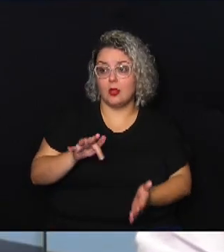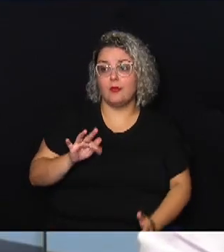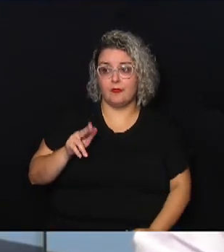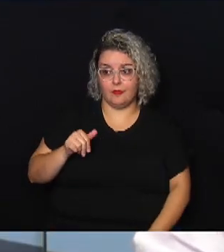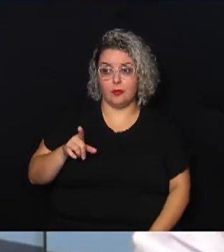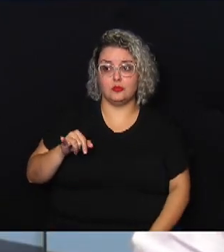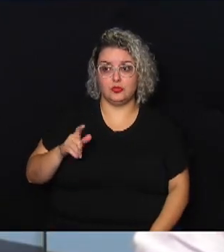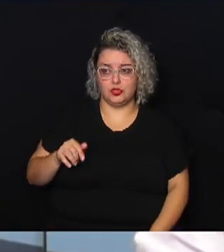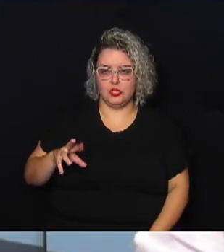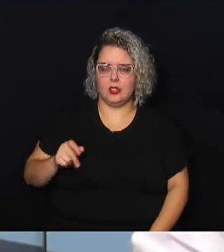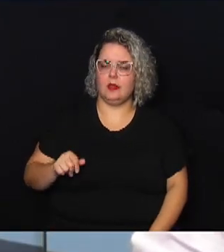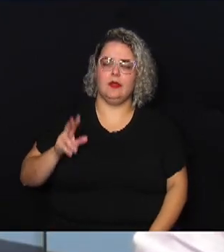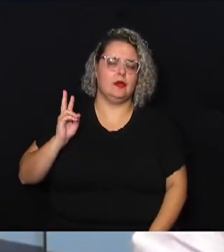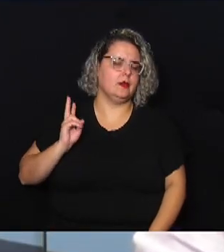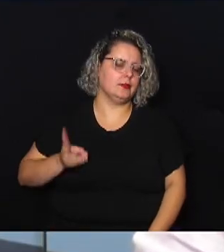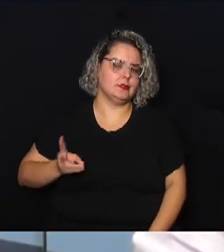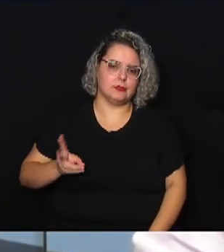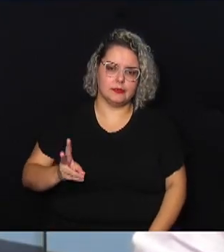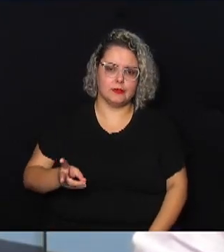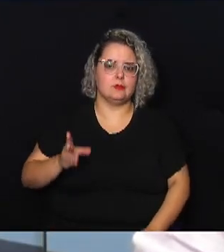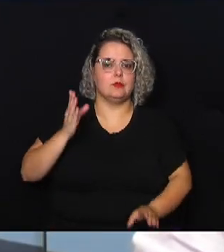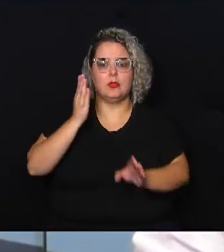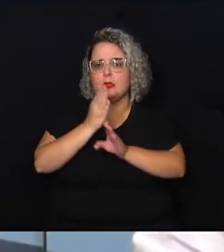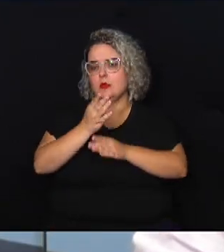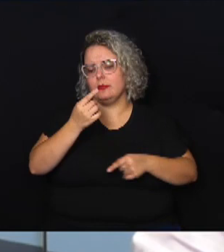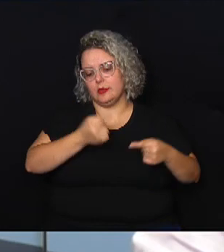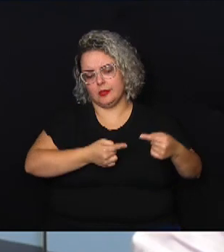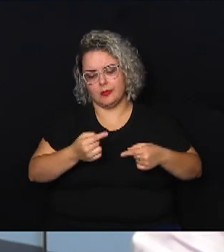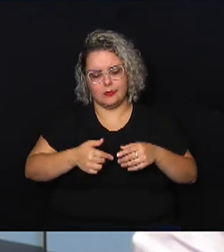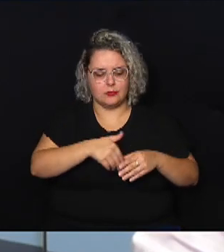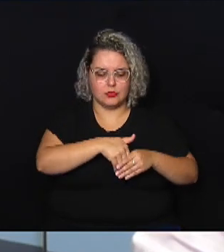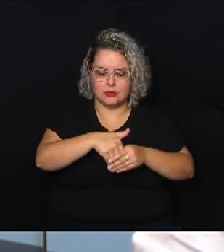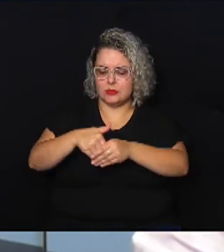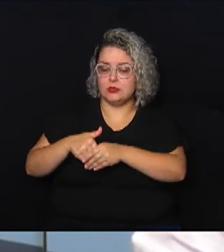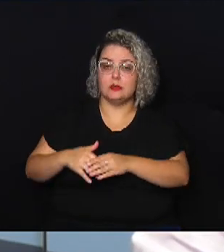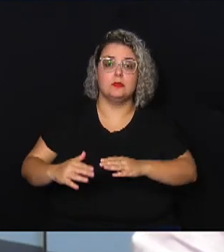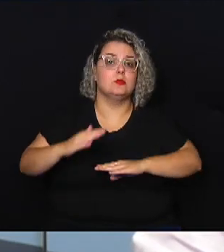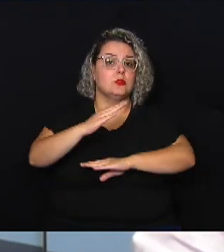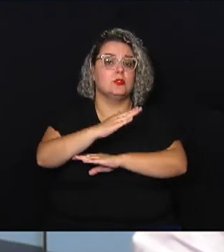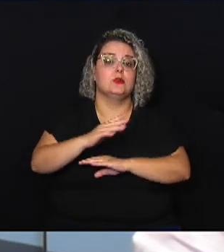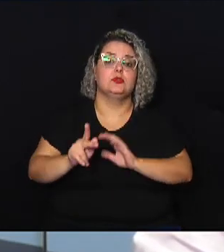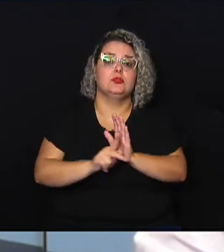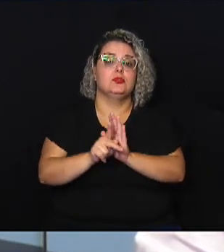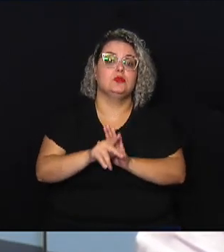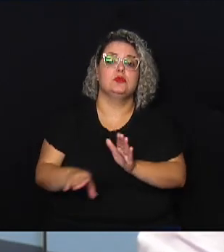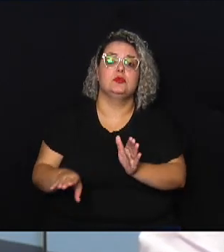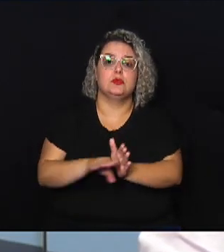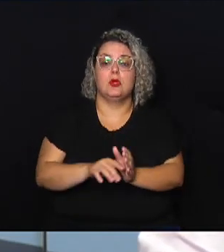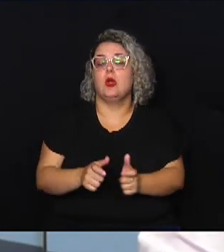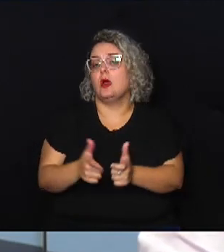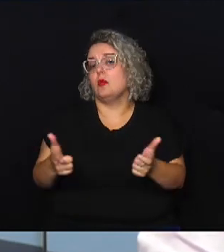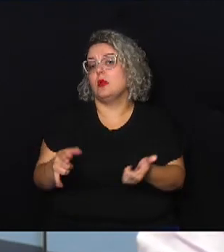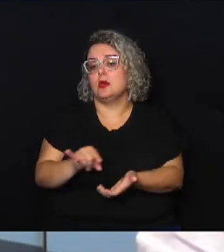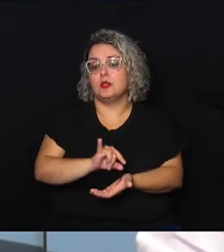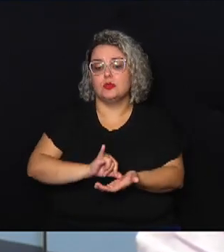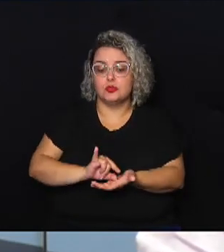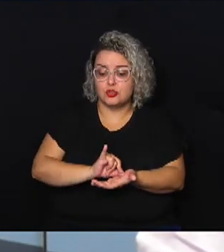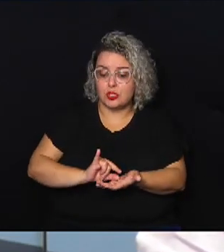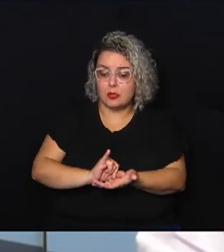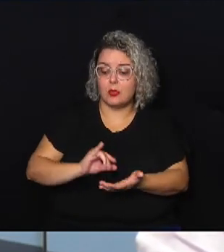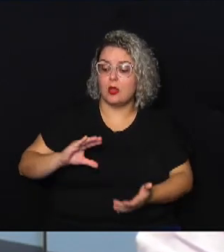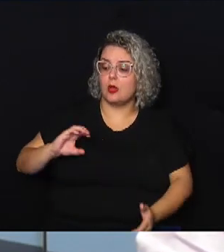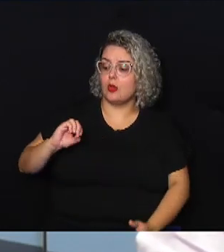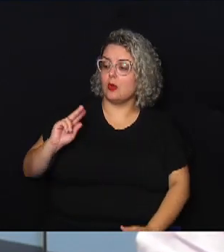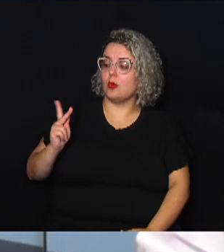constantemente votamos aqui na Câmara, os projetos vêm, o projeto de aumento de capital da Coab para que aconteça a